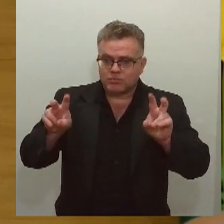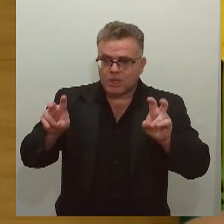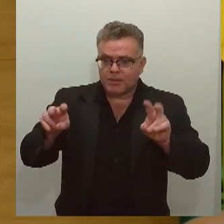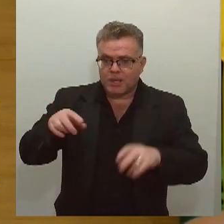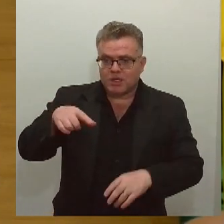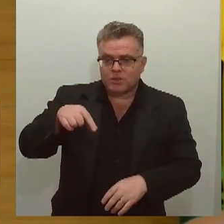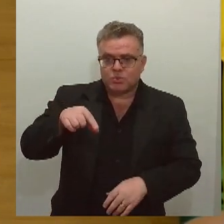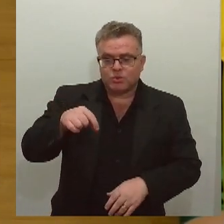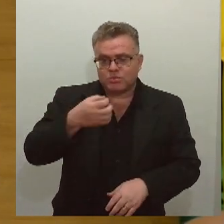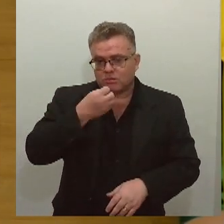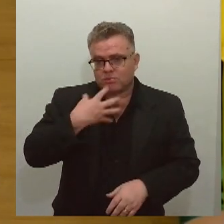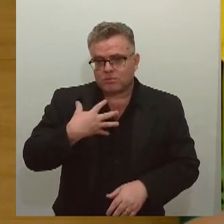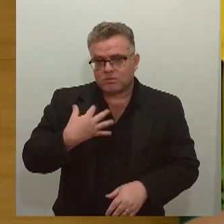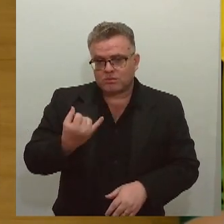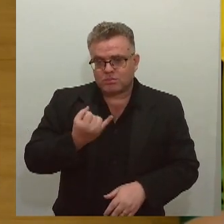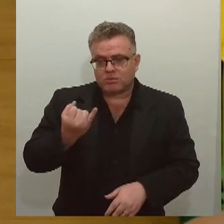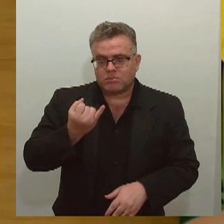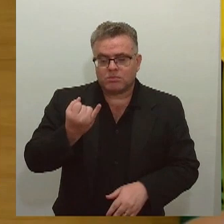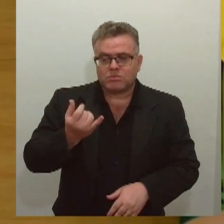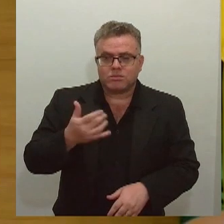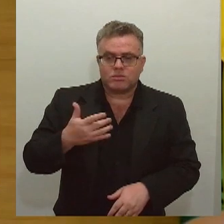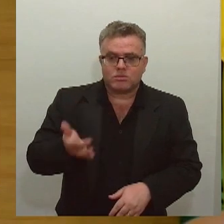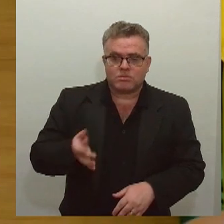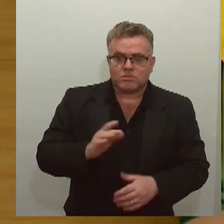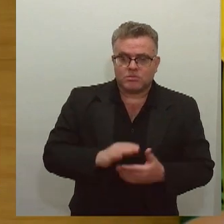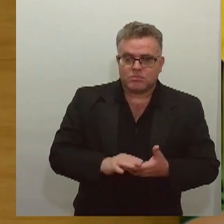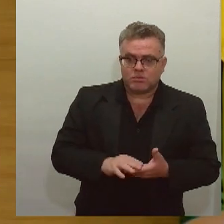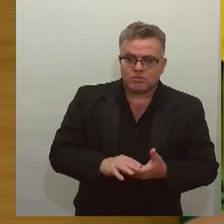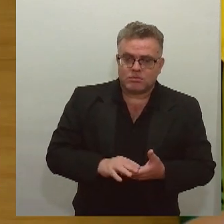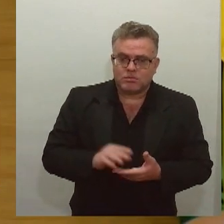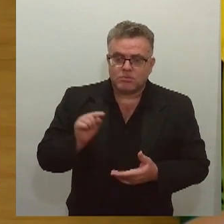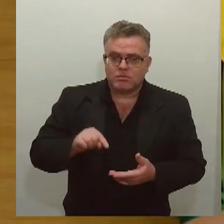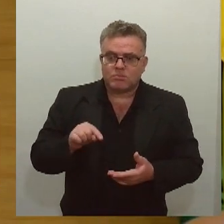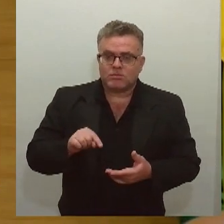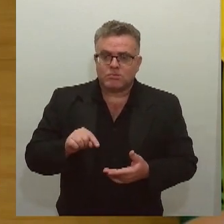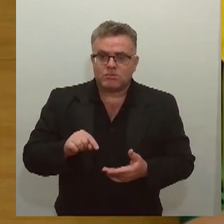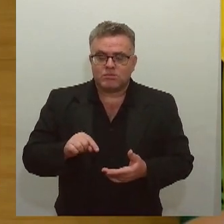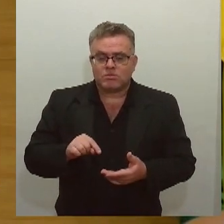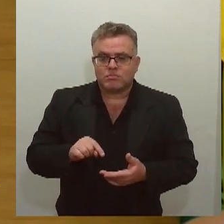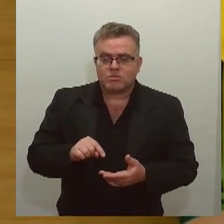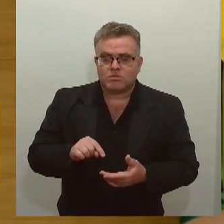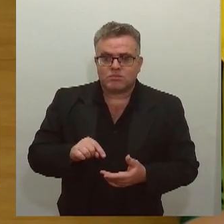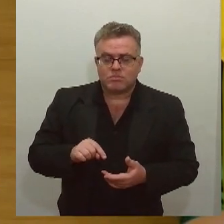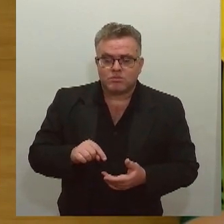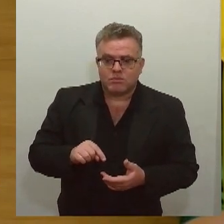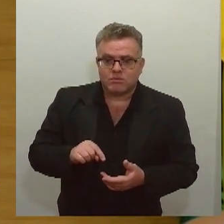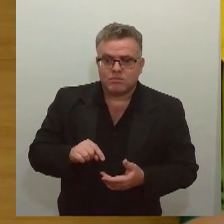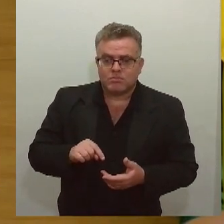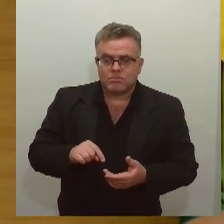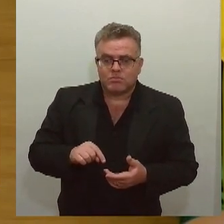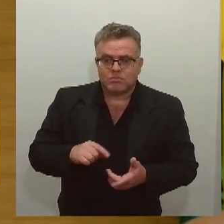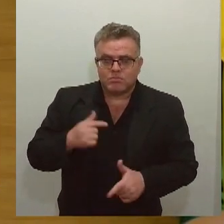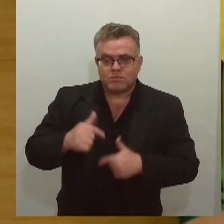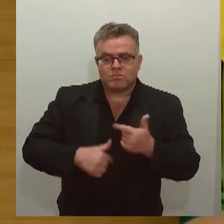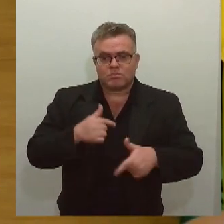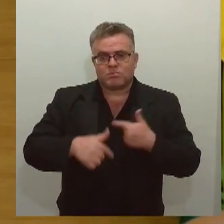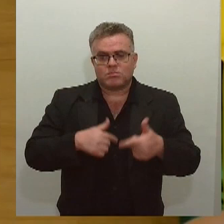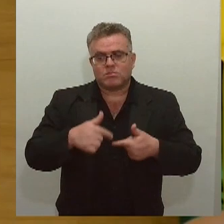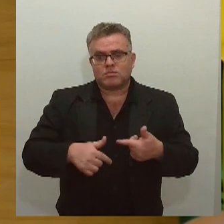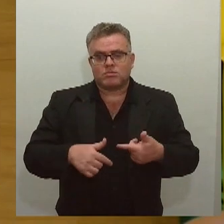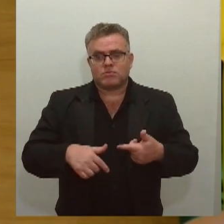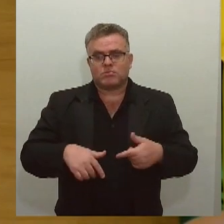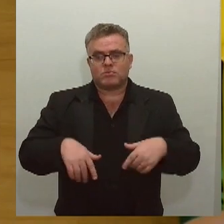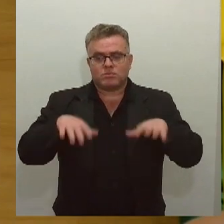que nós fazemos aqui no estado de Sergipe, com muita pouca índice pluviométrico, com muito pouca chuva, nós conseguimos produzir. Então eles